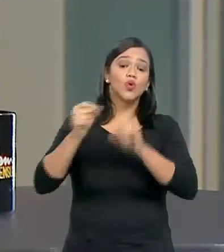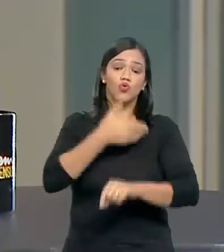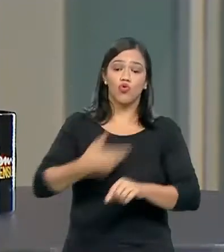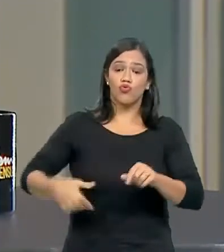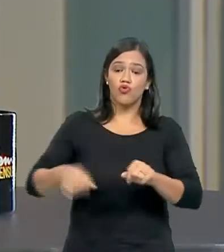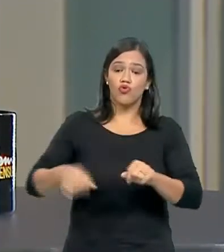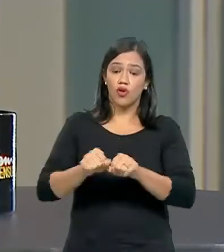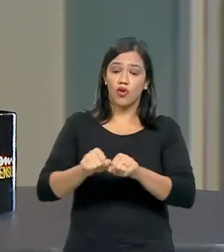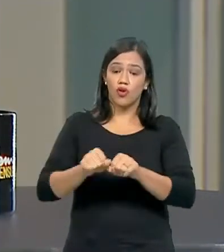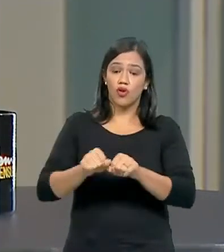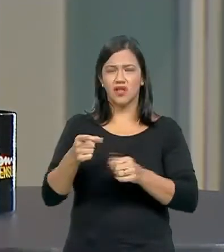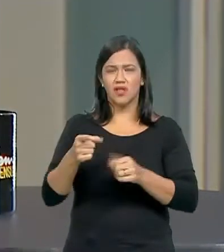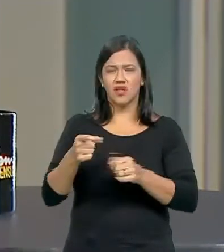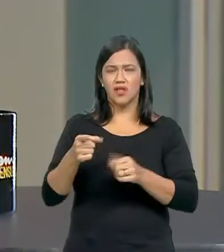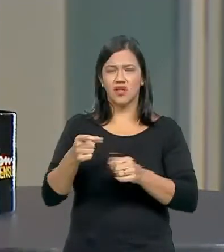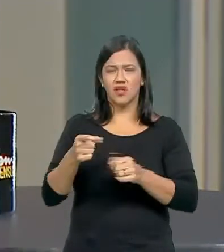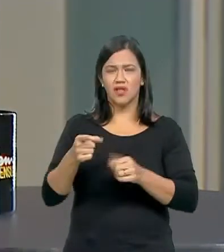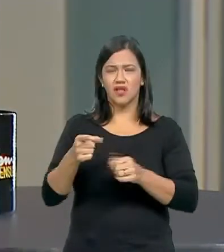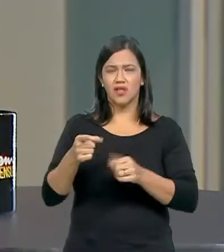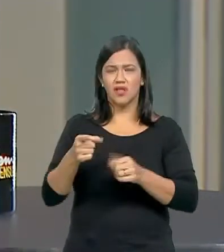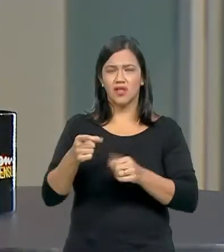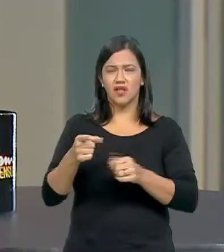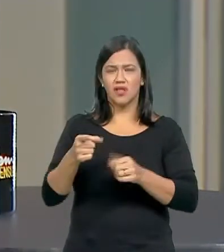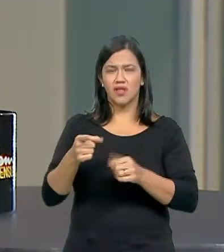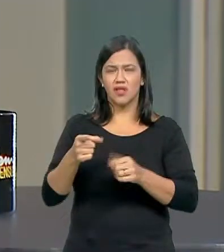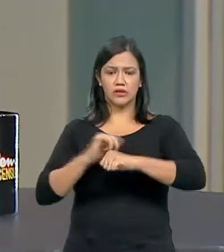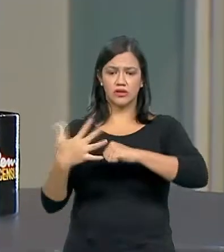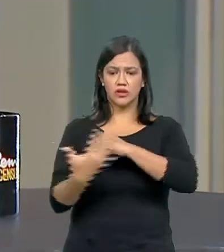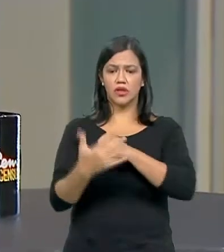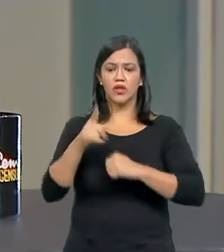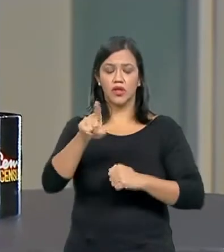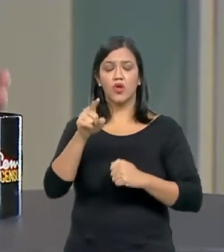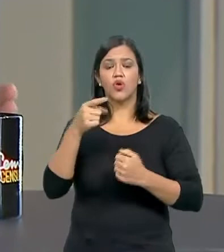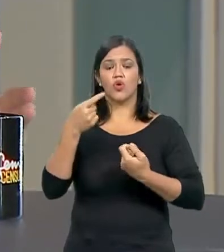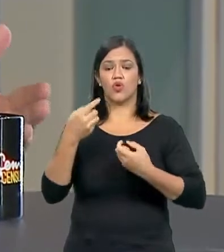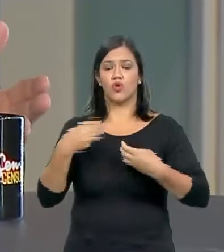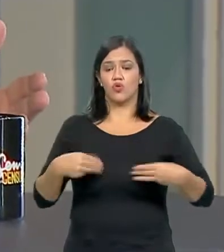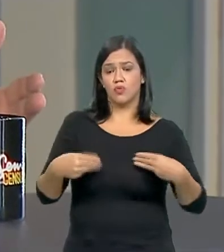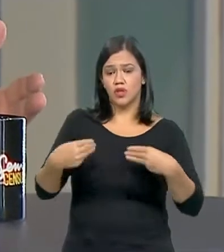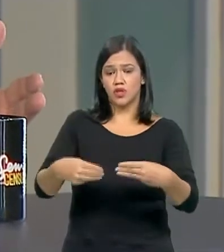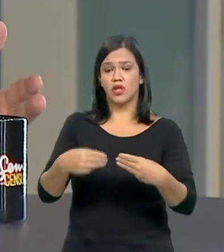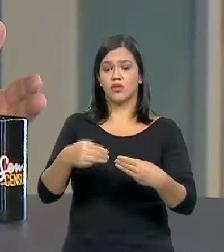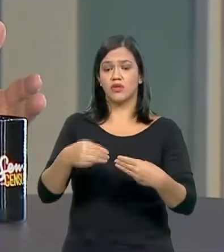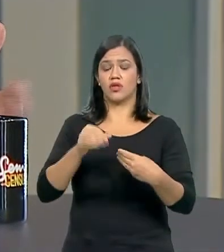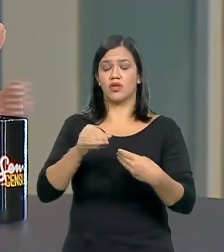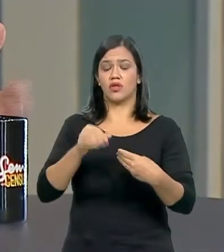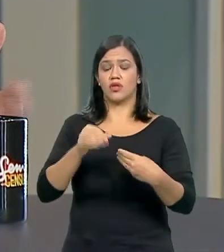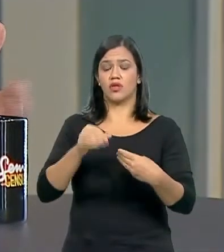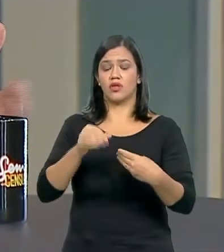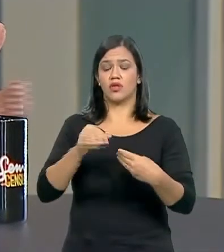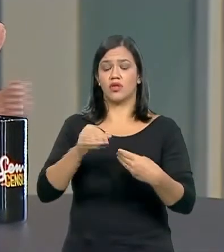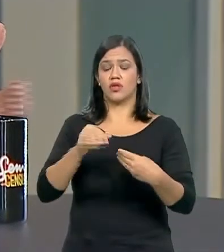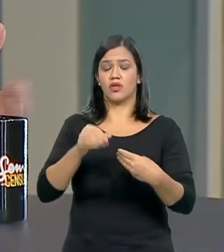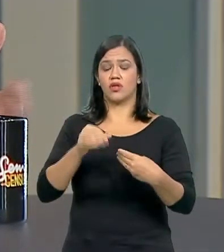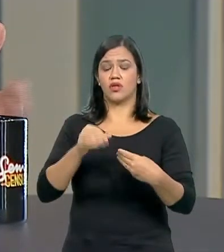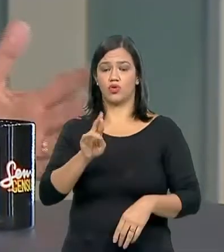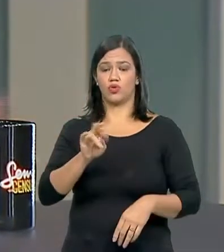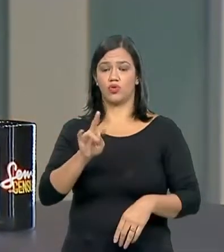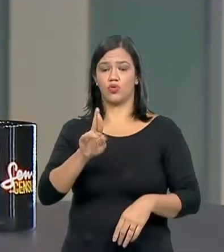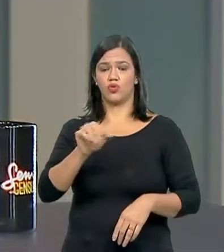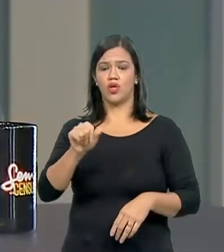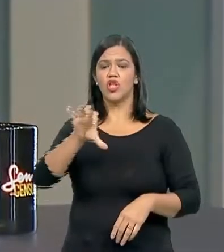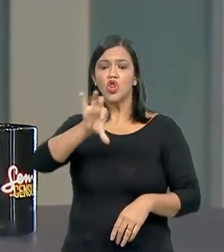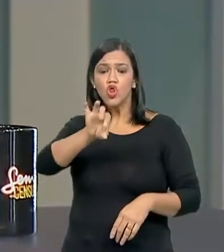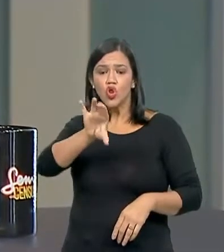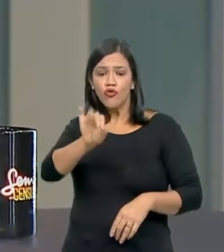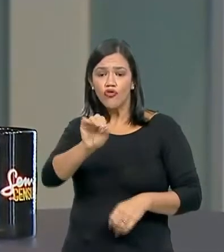passado, por exemplo, em plena pandemia, o Ministério da Infraestrutura entregou 90 obras. E não noticiam isso. Isso aí passa